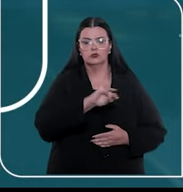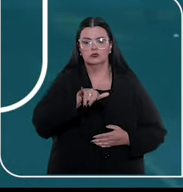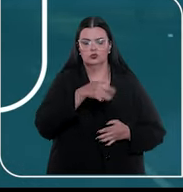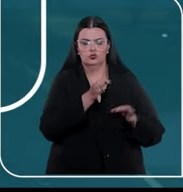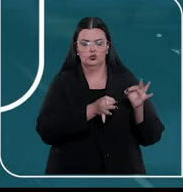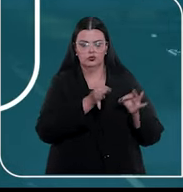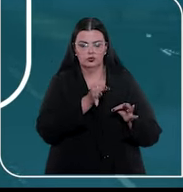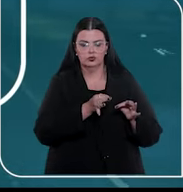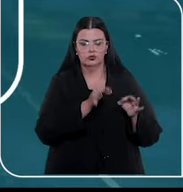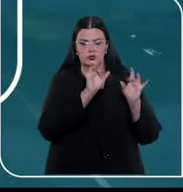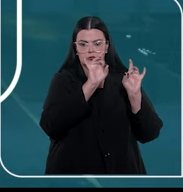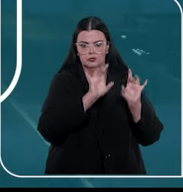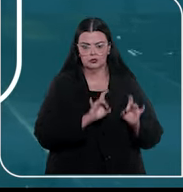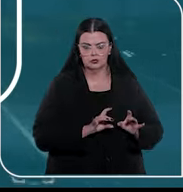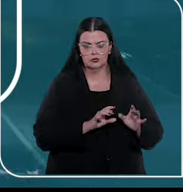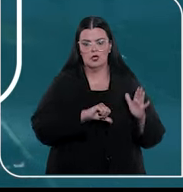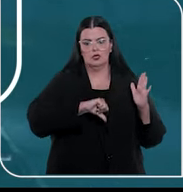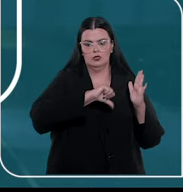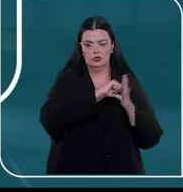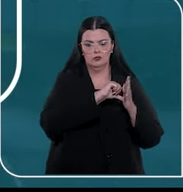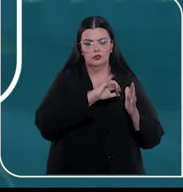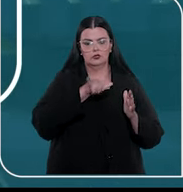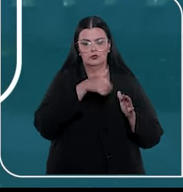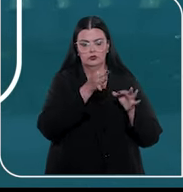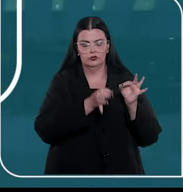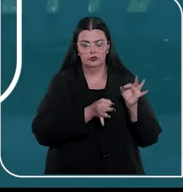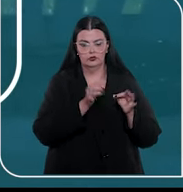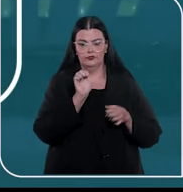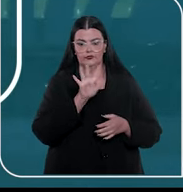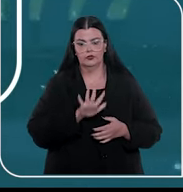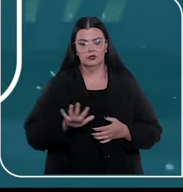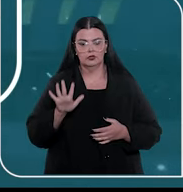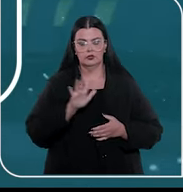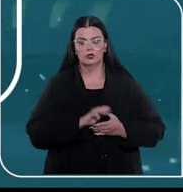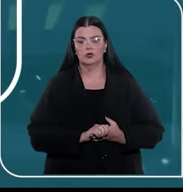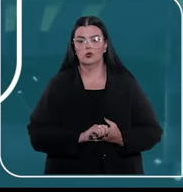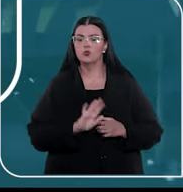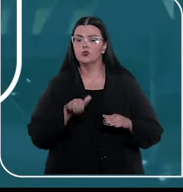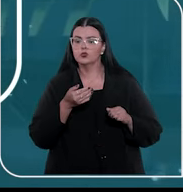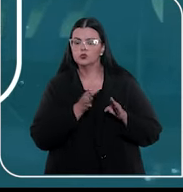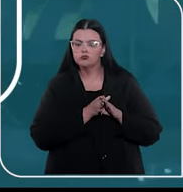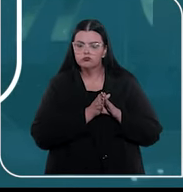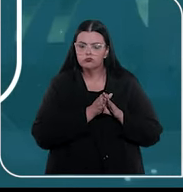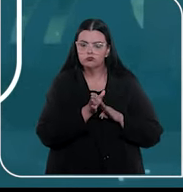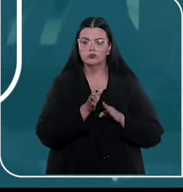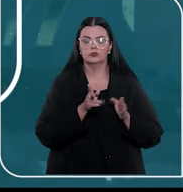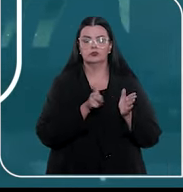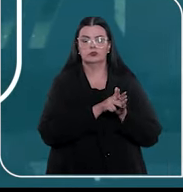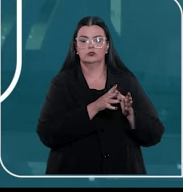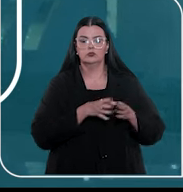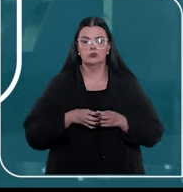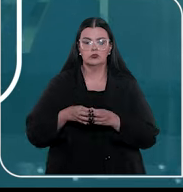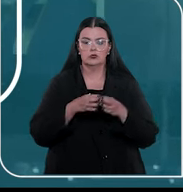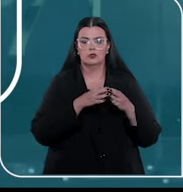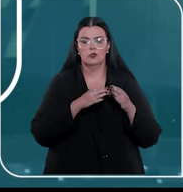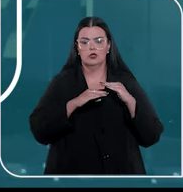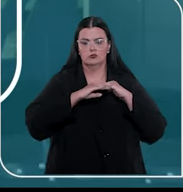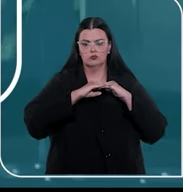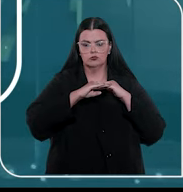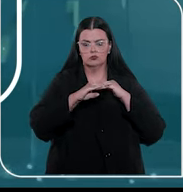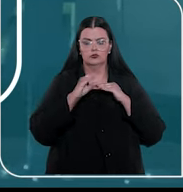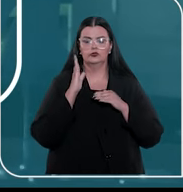Juizados Especiais Cíveis e Criminais da Justiça Federal, quando a orientação acolhida pela Turma Nacional de